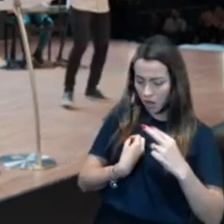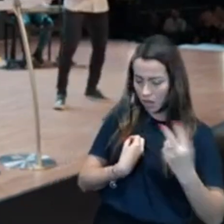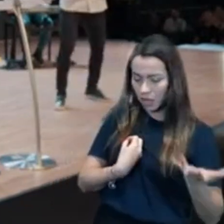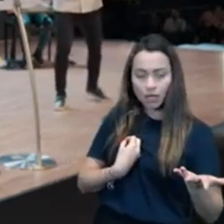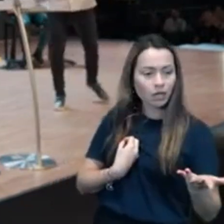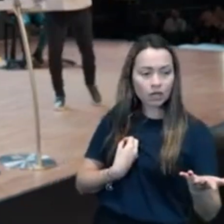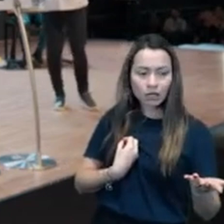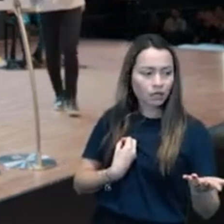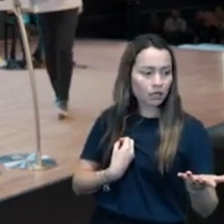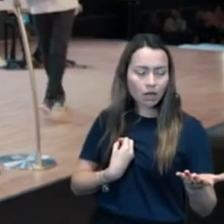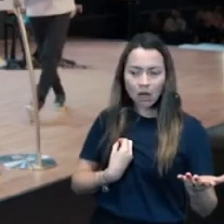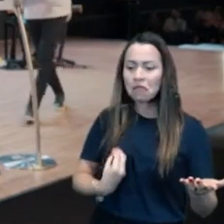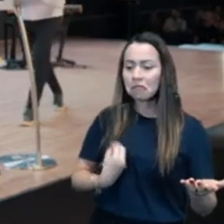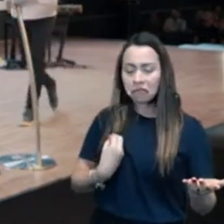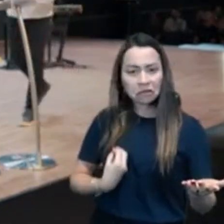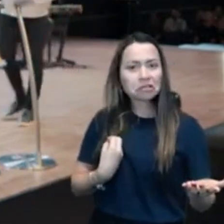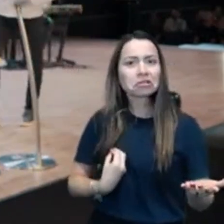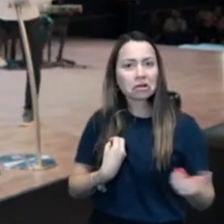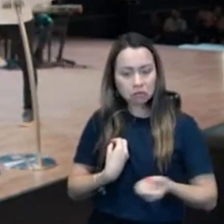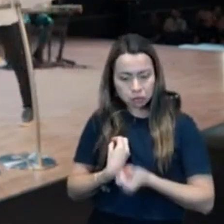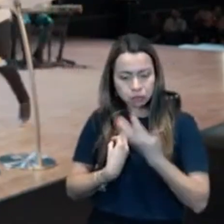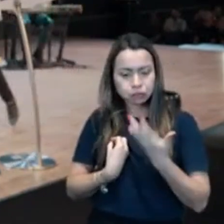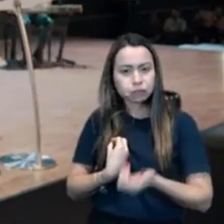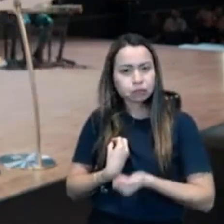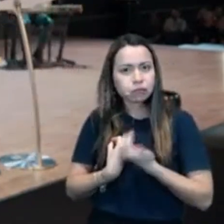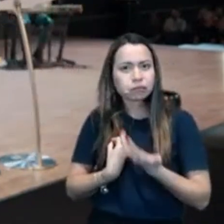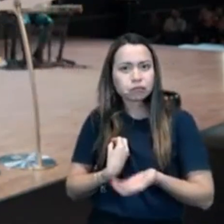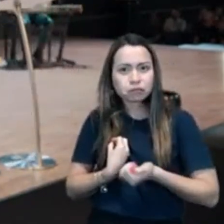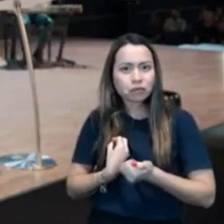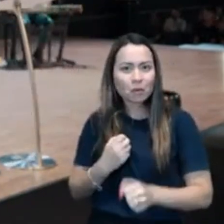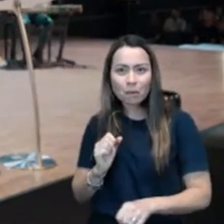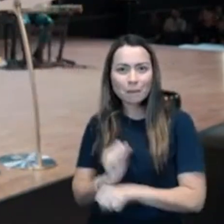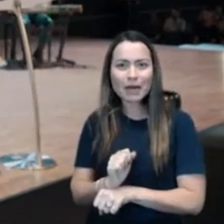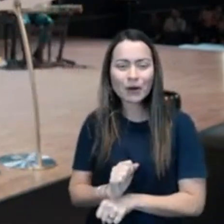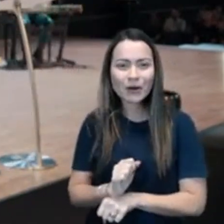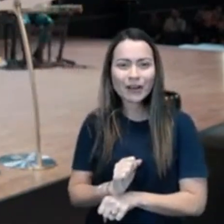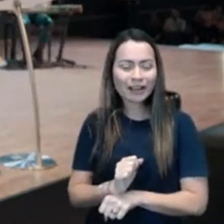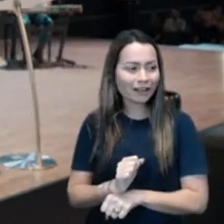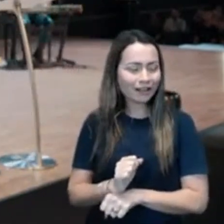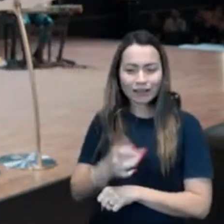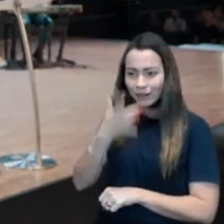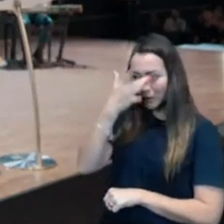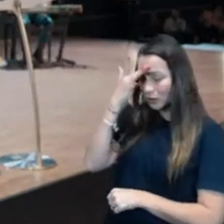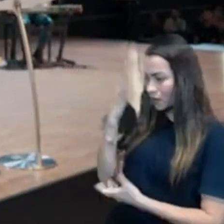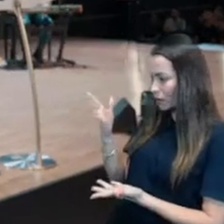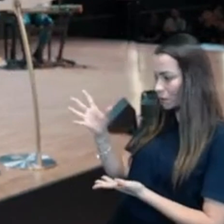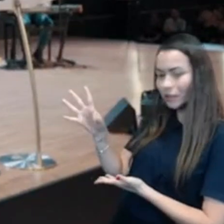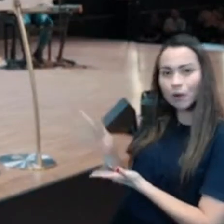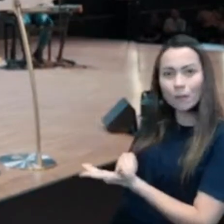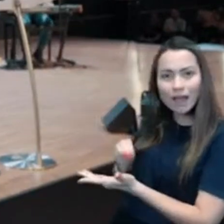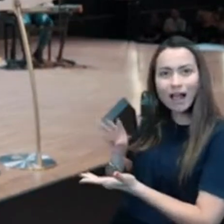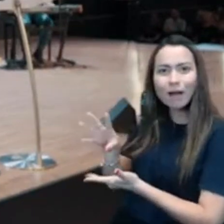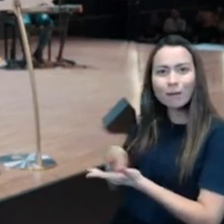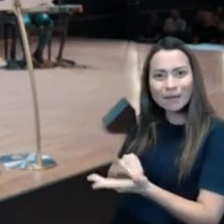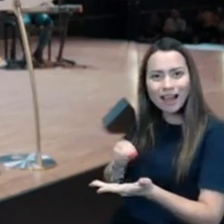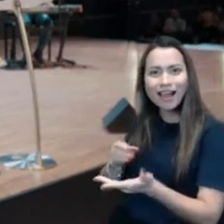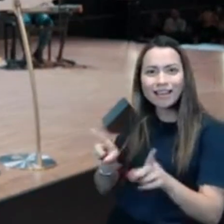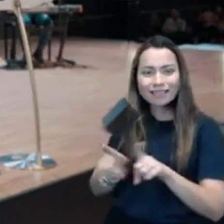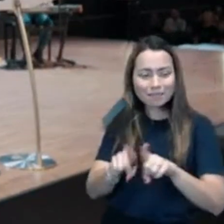Então, Deus te deu coisas para fazer. E você e eu queremos frutificar. E pastor, está errado? Não.